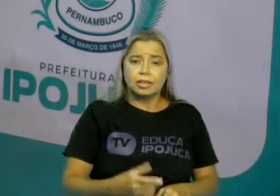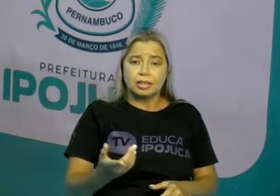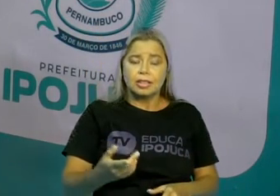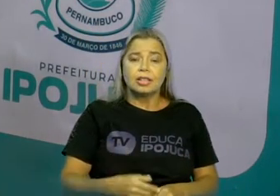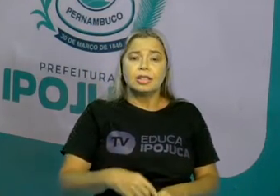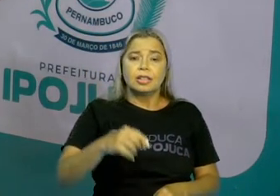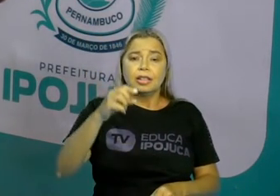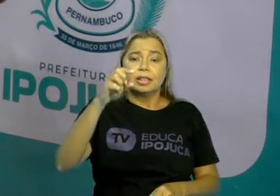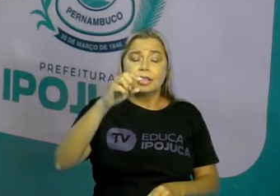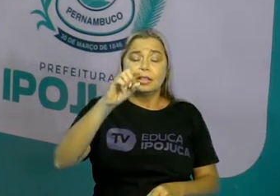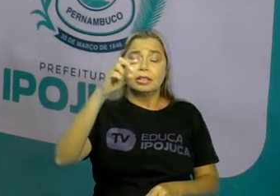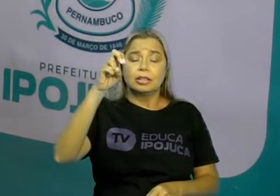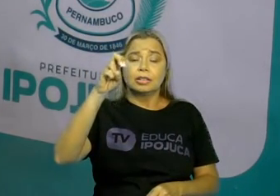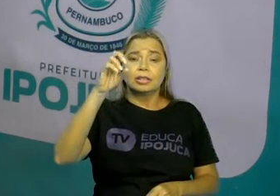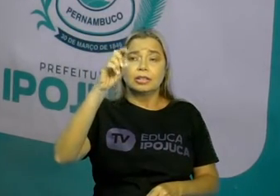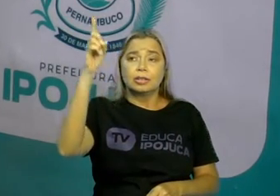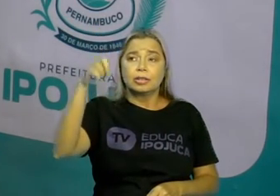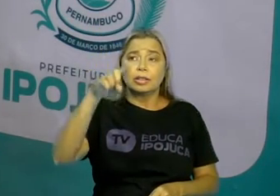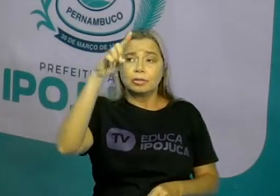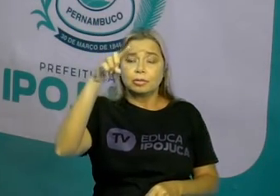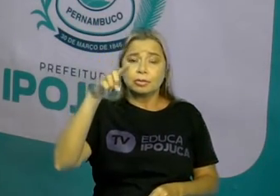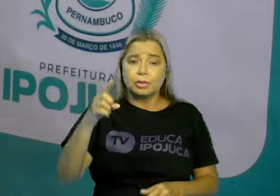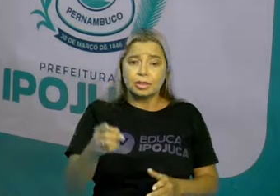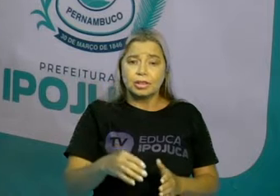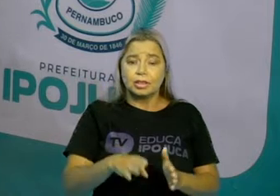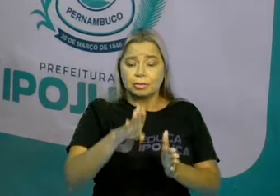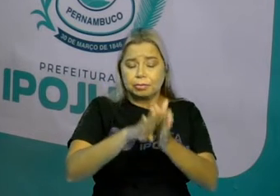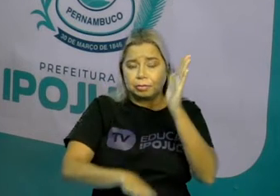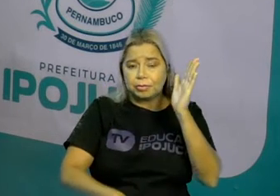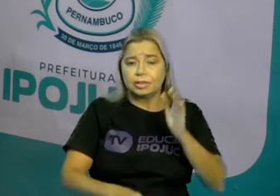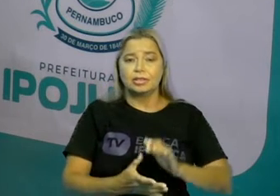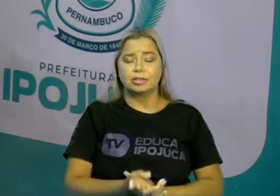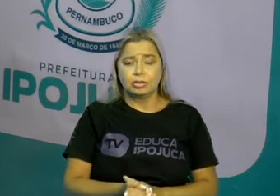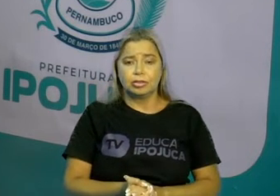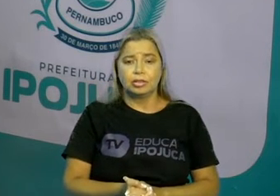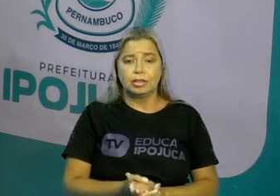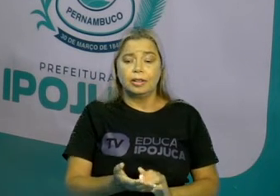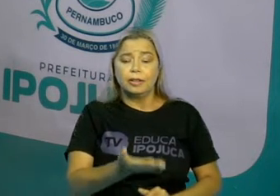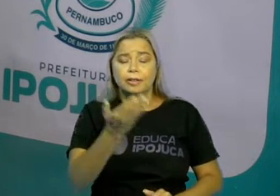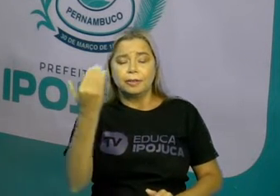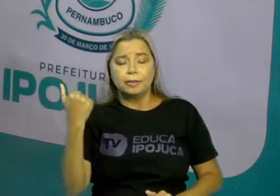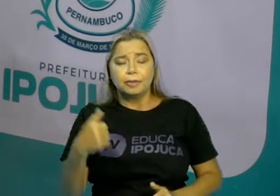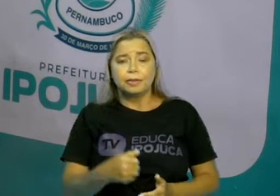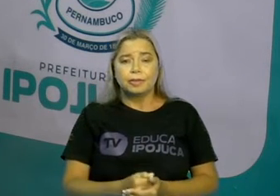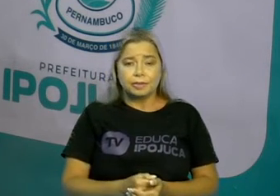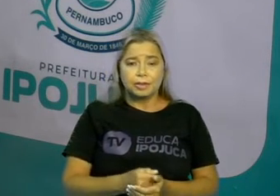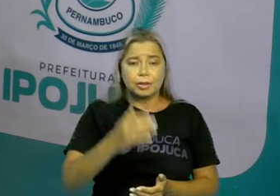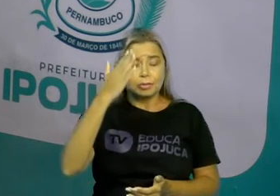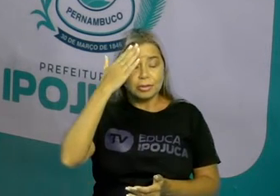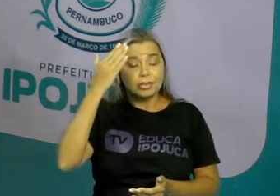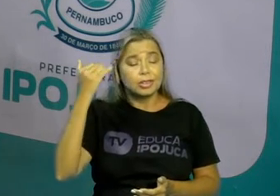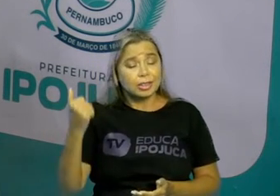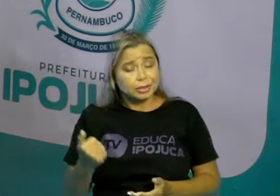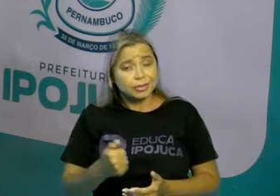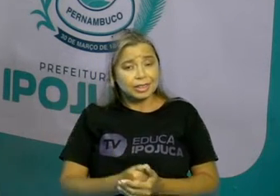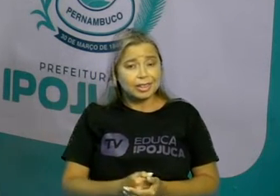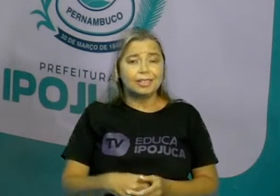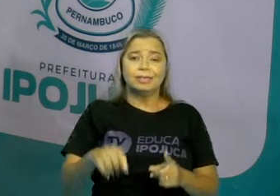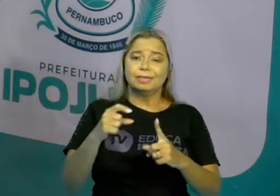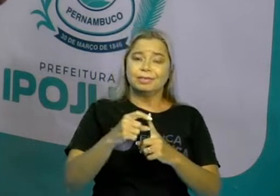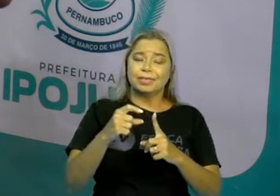e vamos pensar no que a gente estudou hoje, revisando a nossa aula, com as palavras-chave.